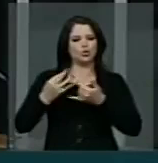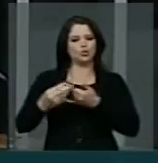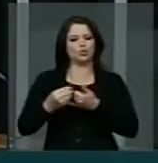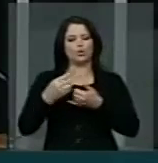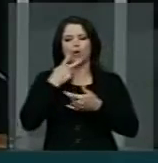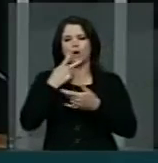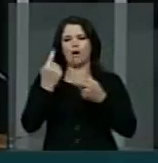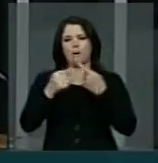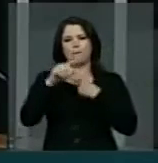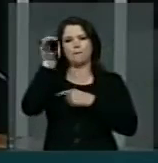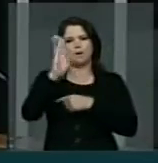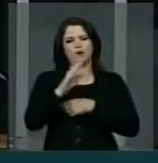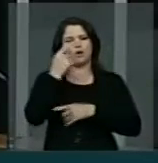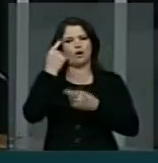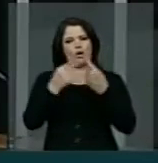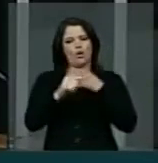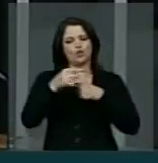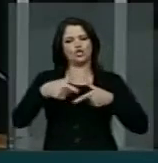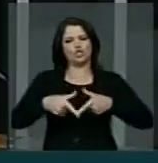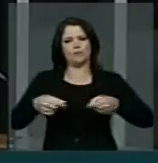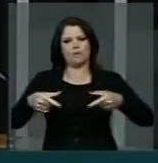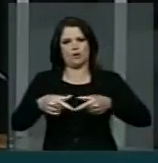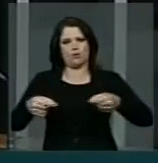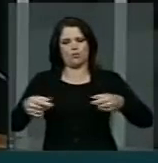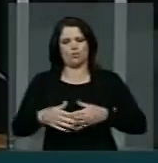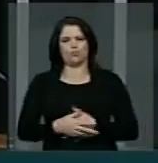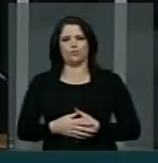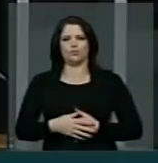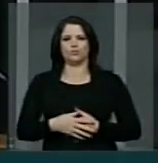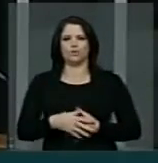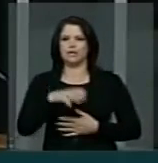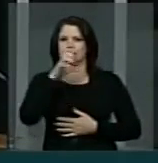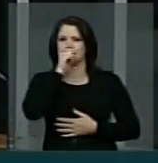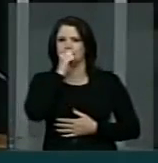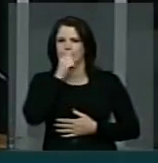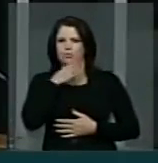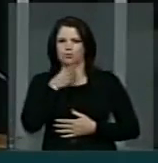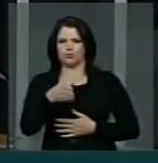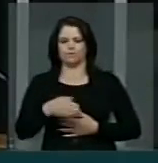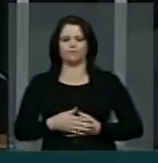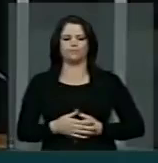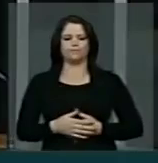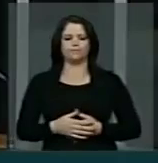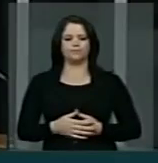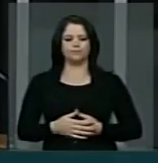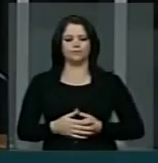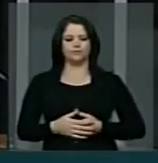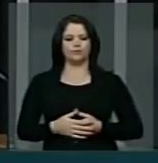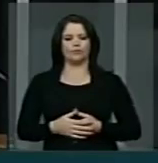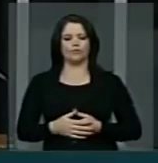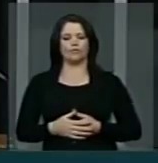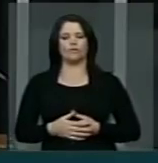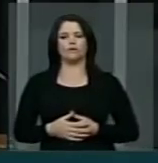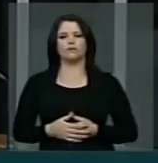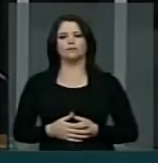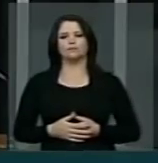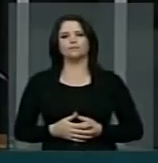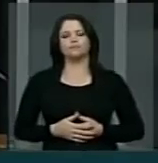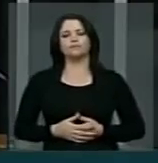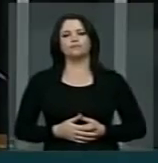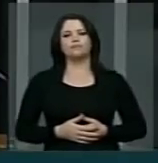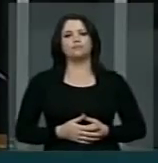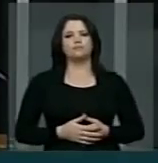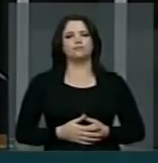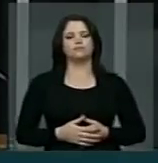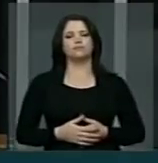que o Brasil ganhou na última sexta-feira, aliás, no sábado, mais